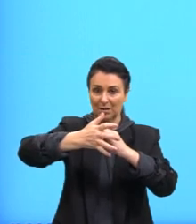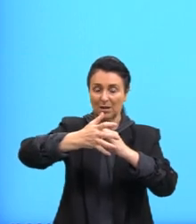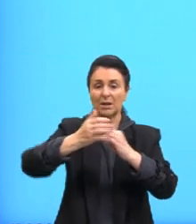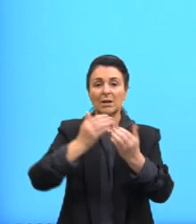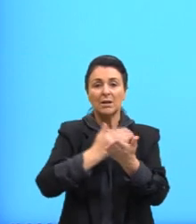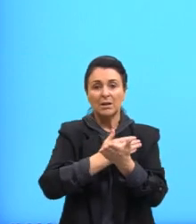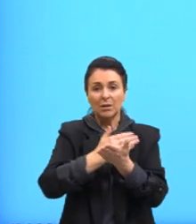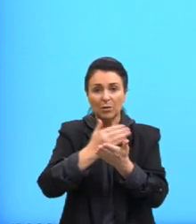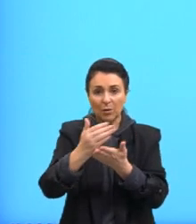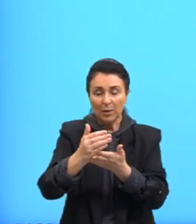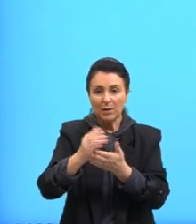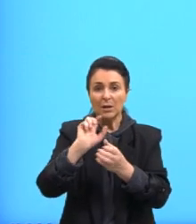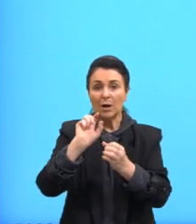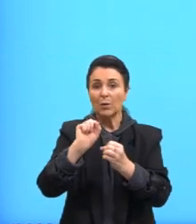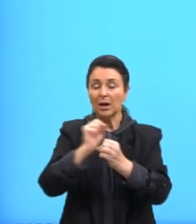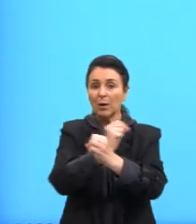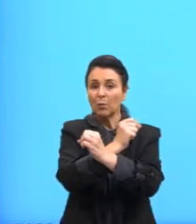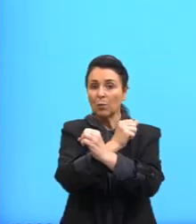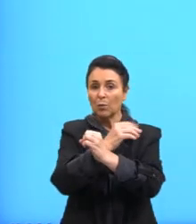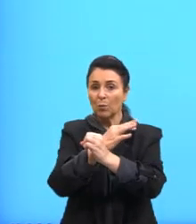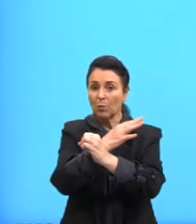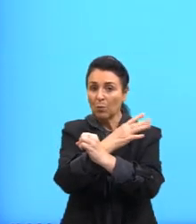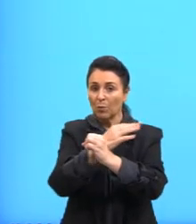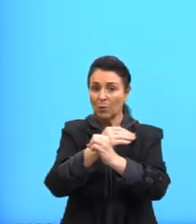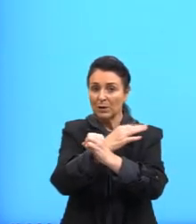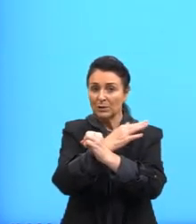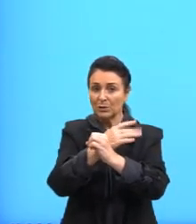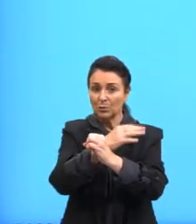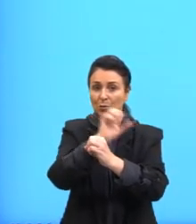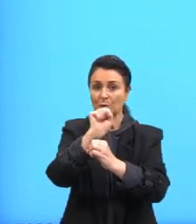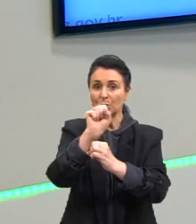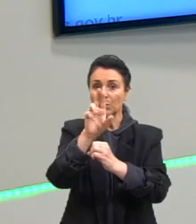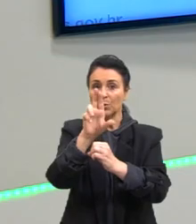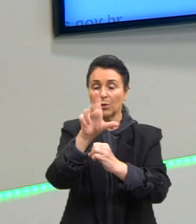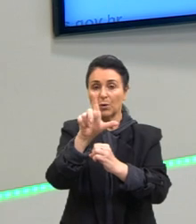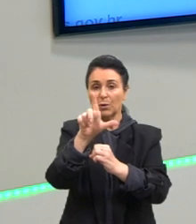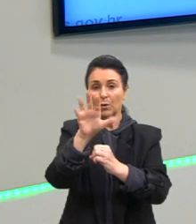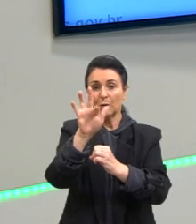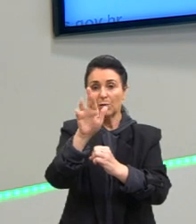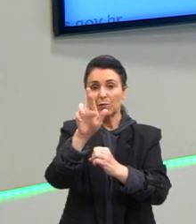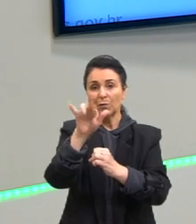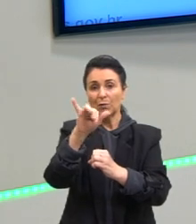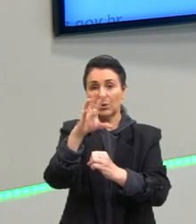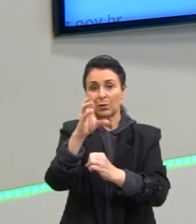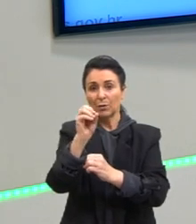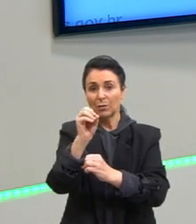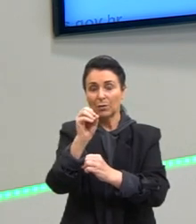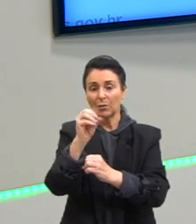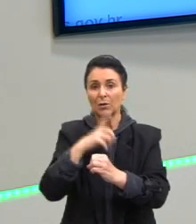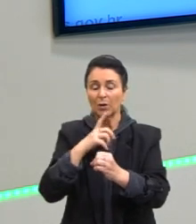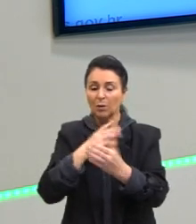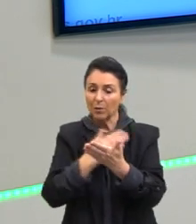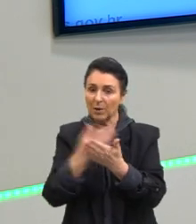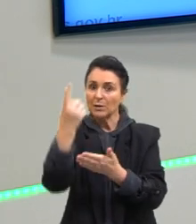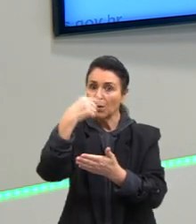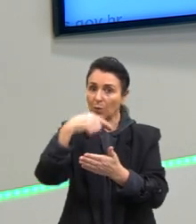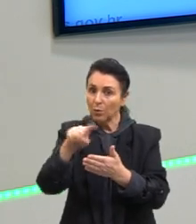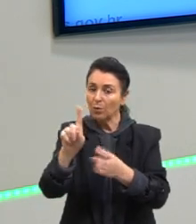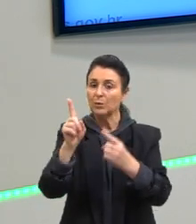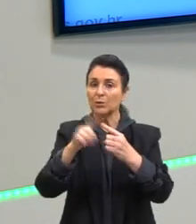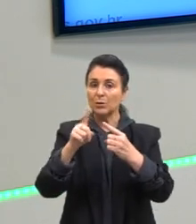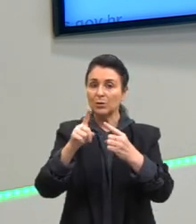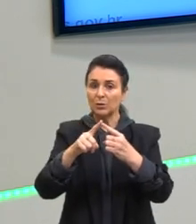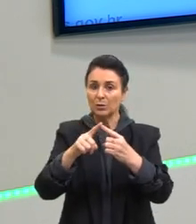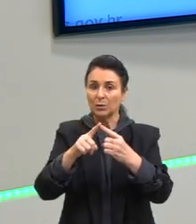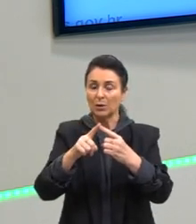forma aí o ácido sulfúrico. E o que isso acontece? Quando eu tenho a formação de um ácido, de acordo com essas equações, a